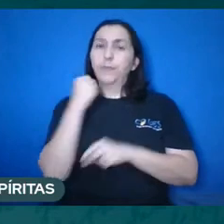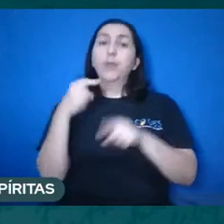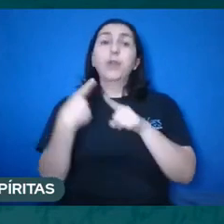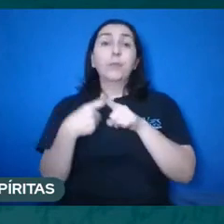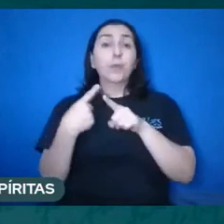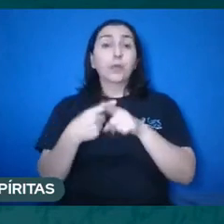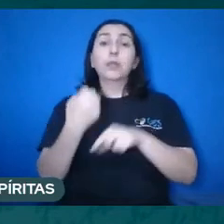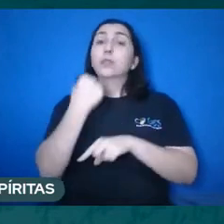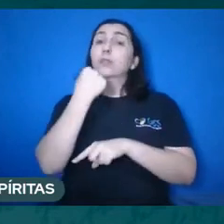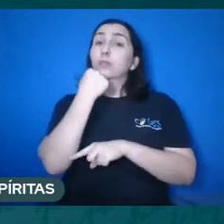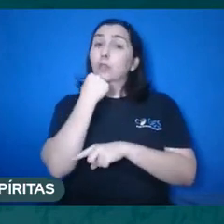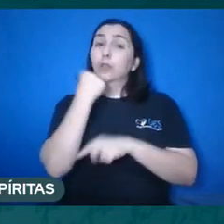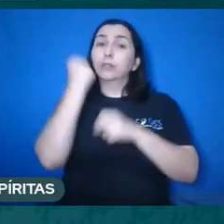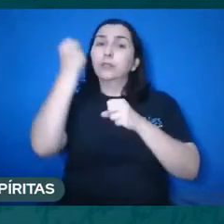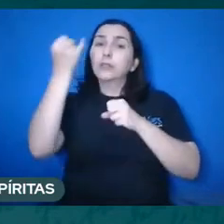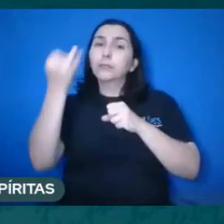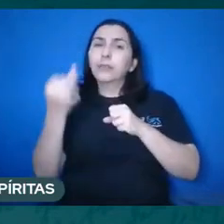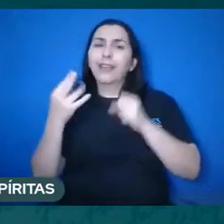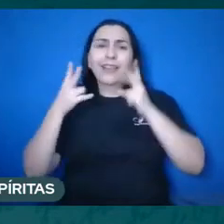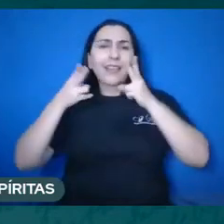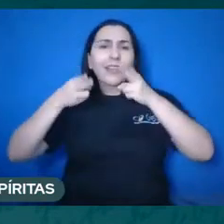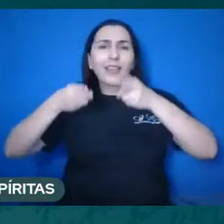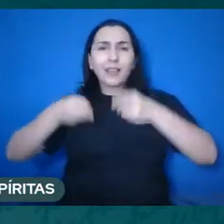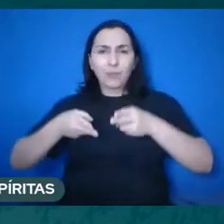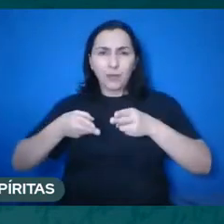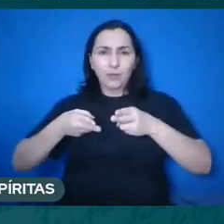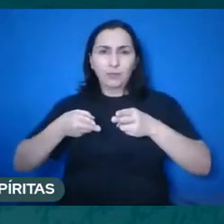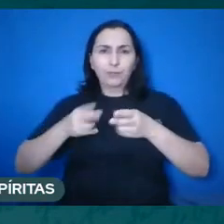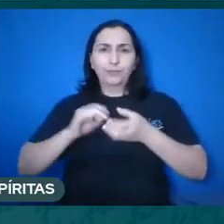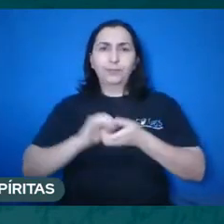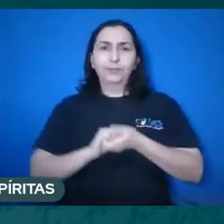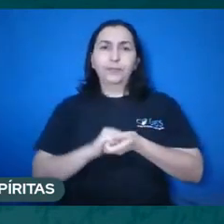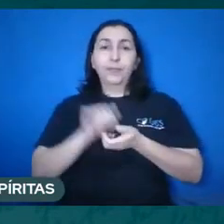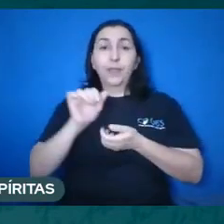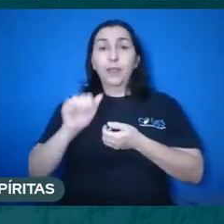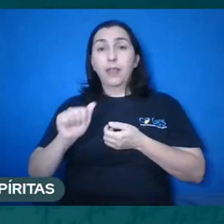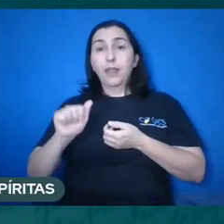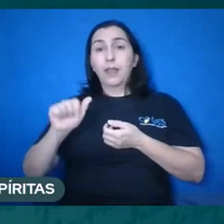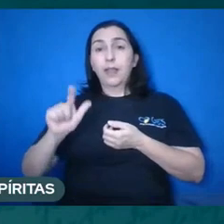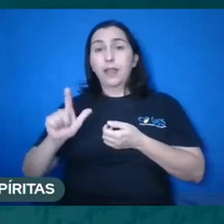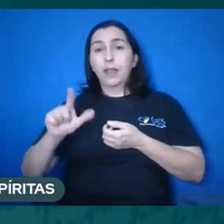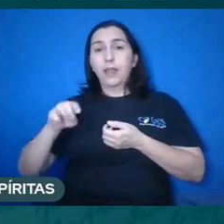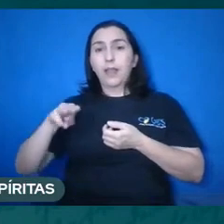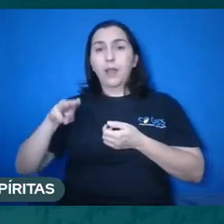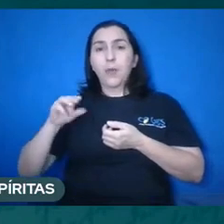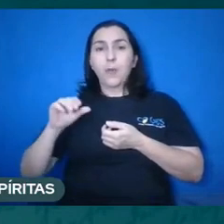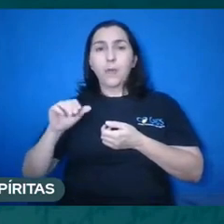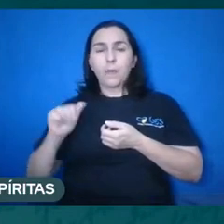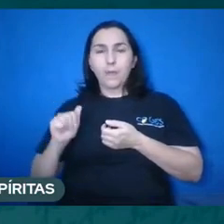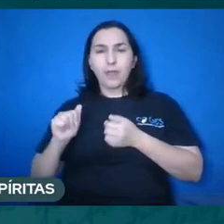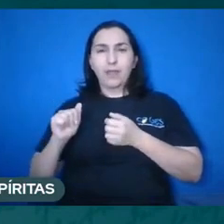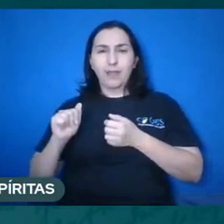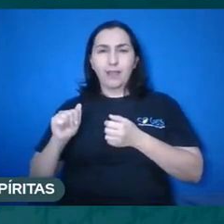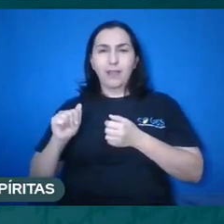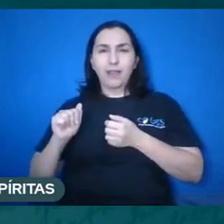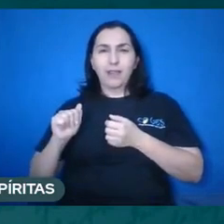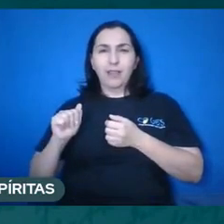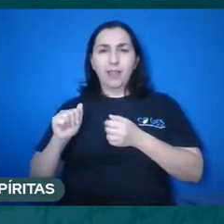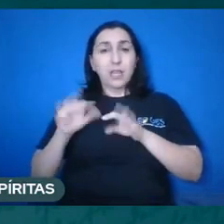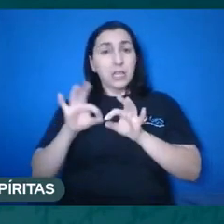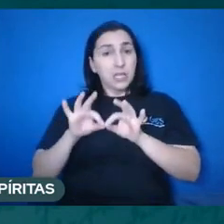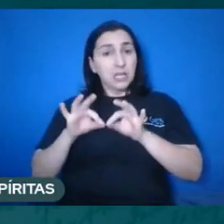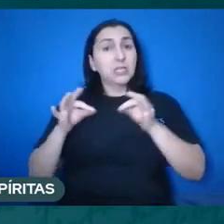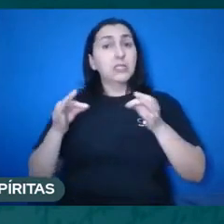ideia sobre alma. Para Sócrates, alma era um elemento simples,